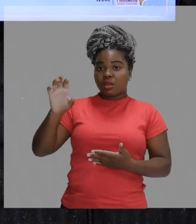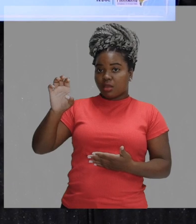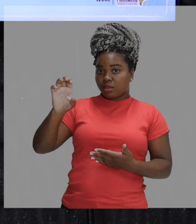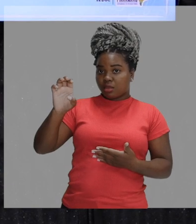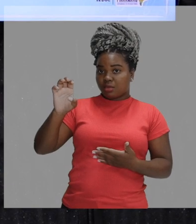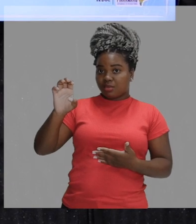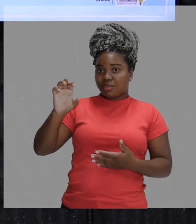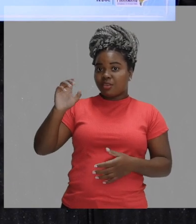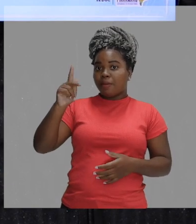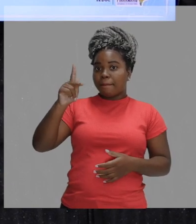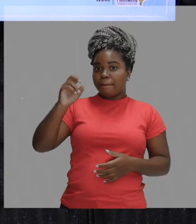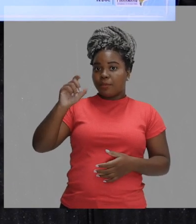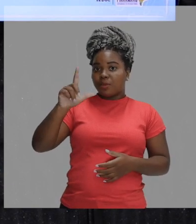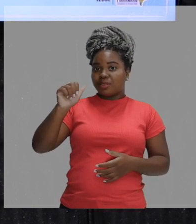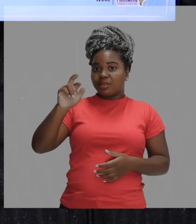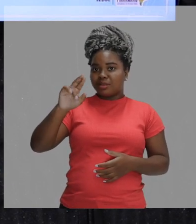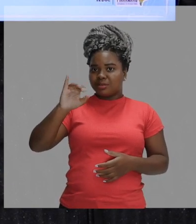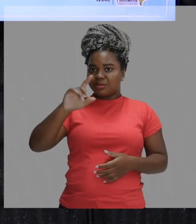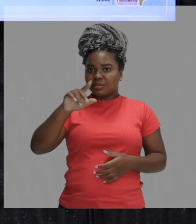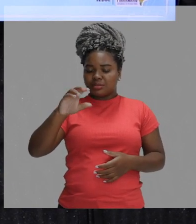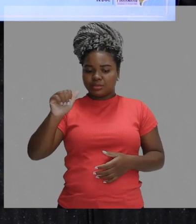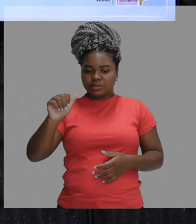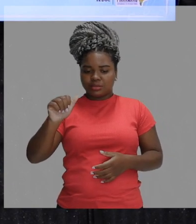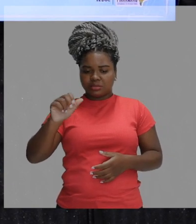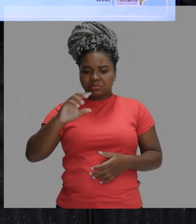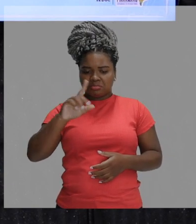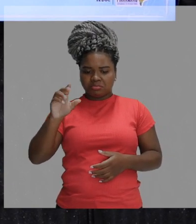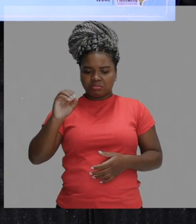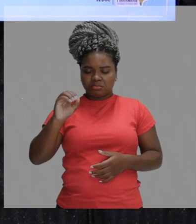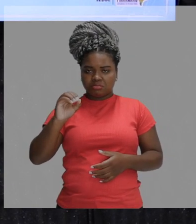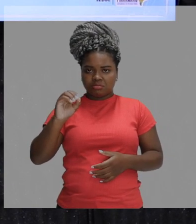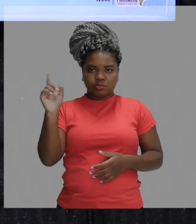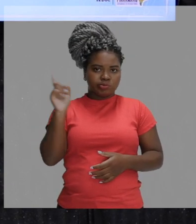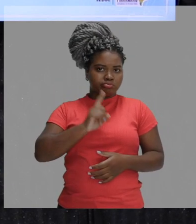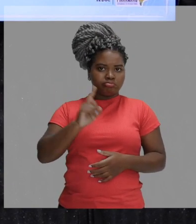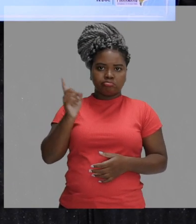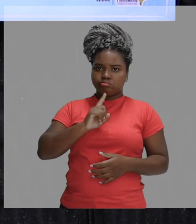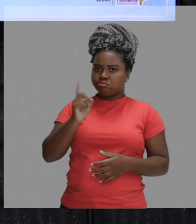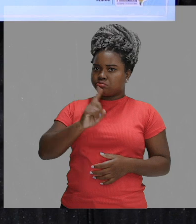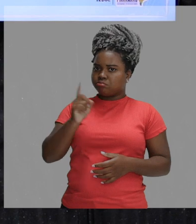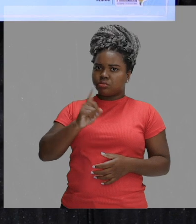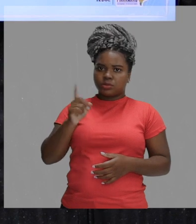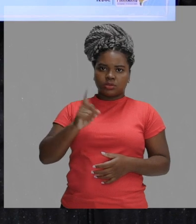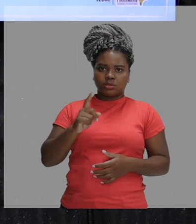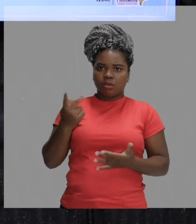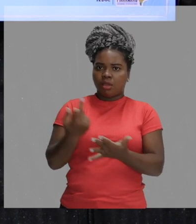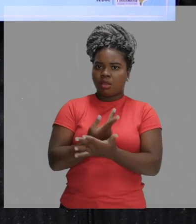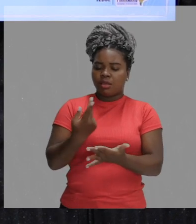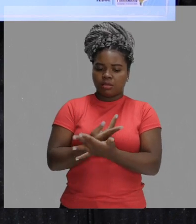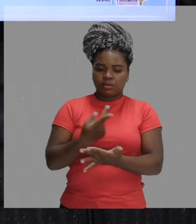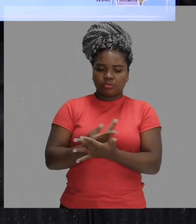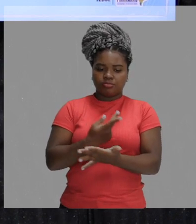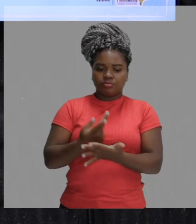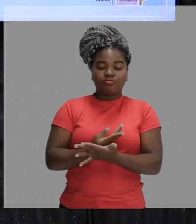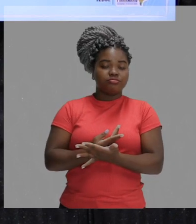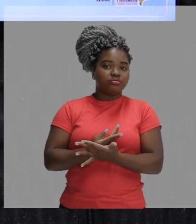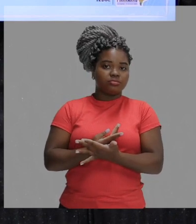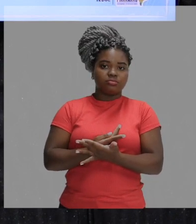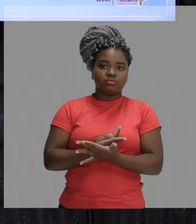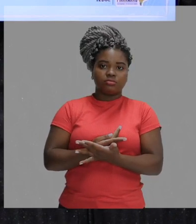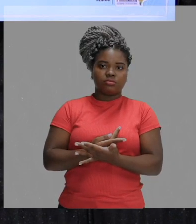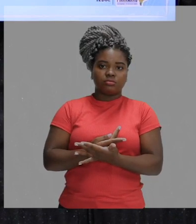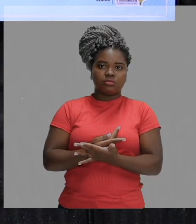a polarização da luz. Também não. a gente polarizar a luz é a gente escolher